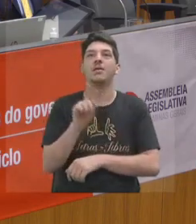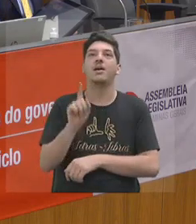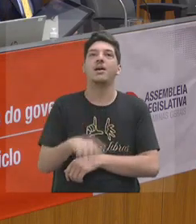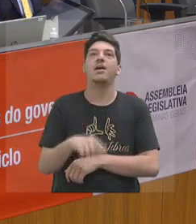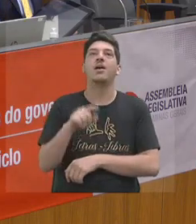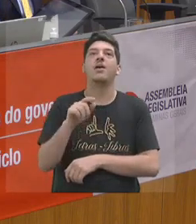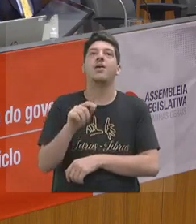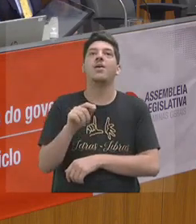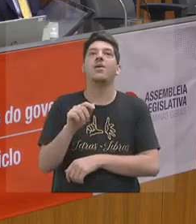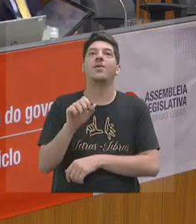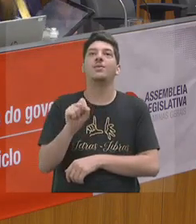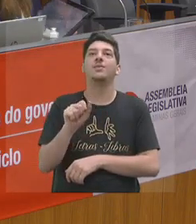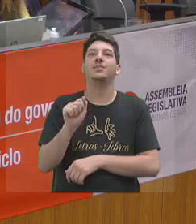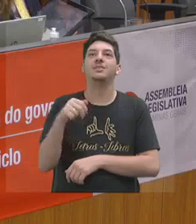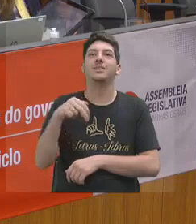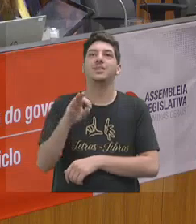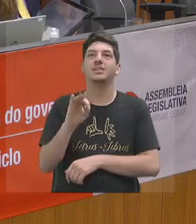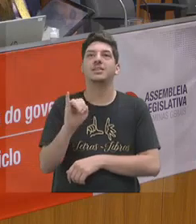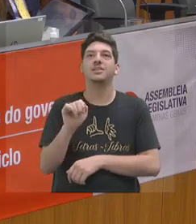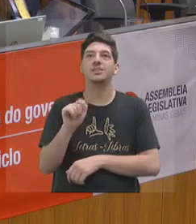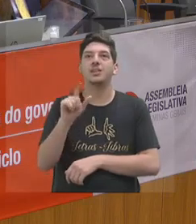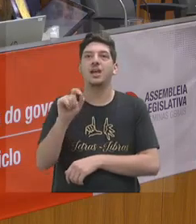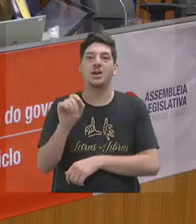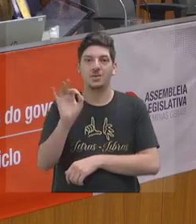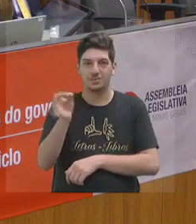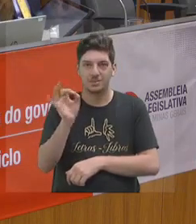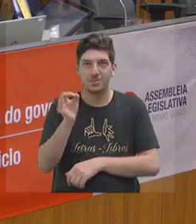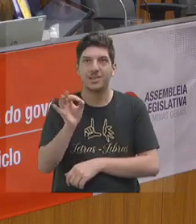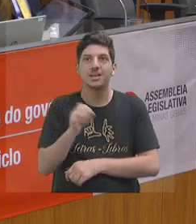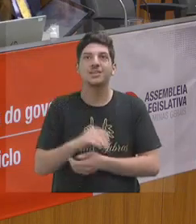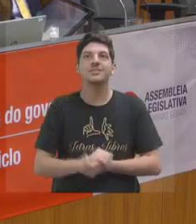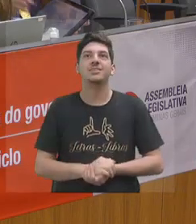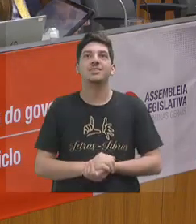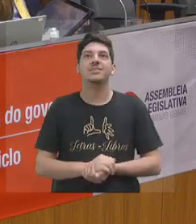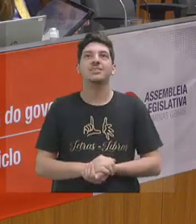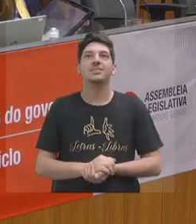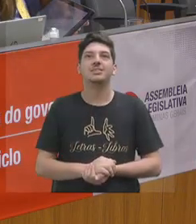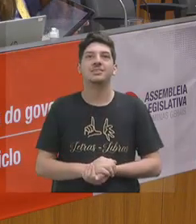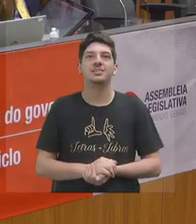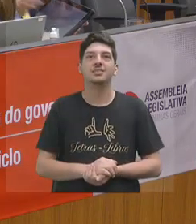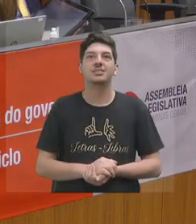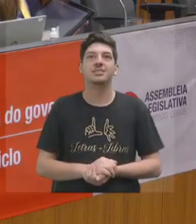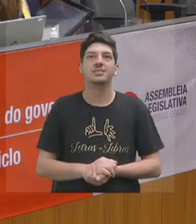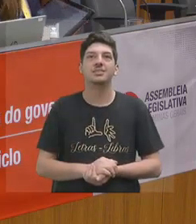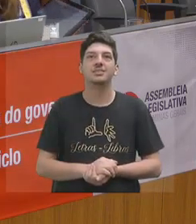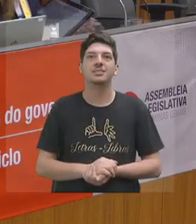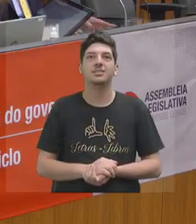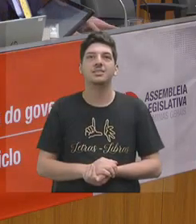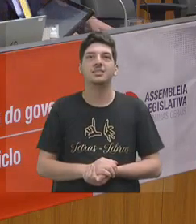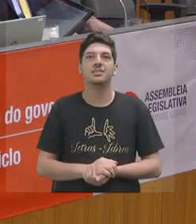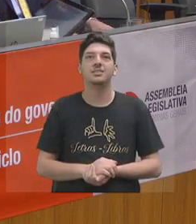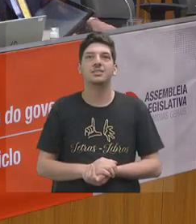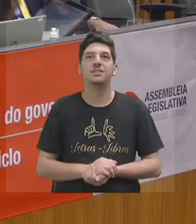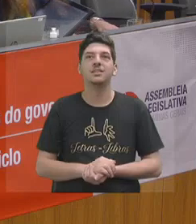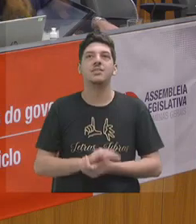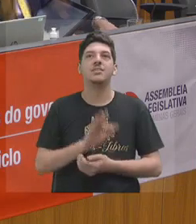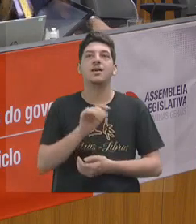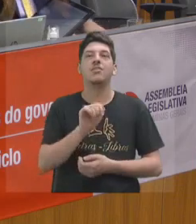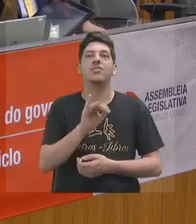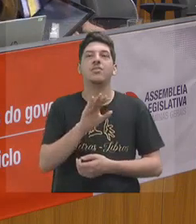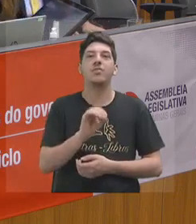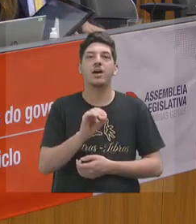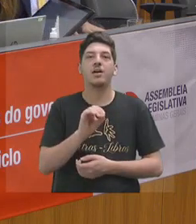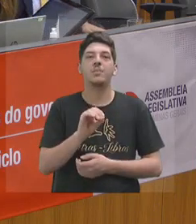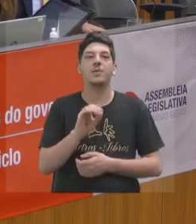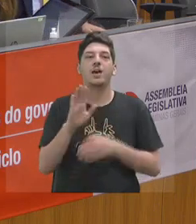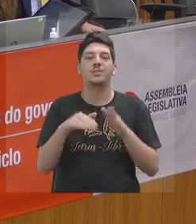Certo, colega? Não usa mesmo, não. Passa falta. Eu faço falta, ele manda a Muita falta. Fábio Velar também, não. De vez em quando, tenho